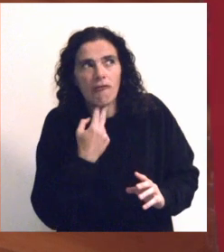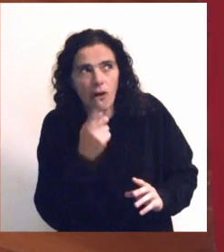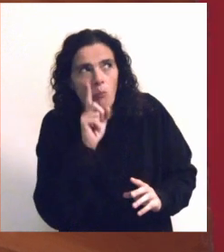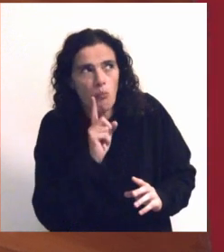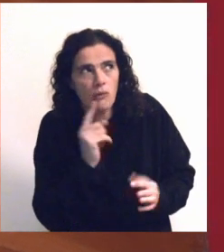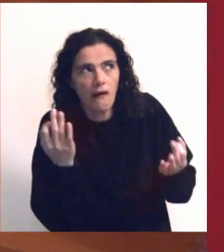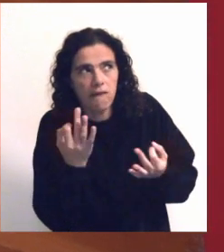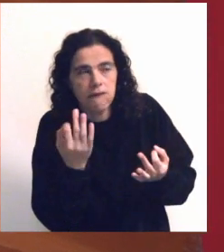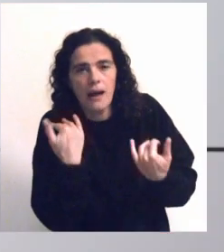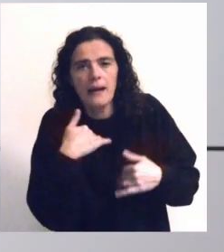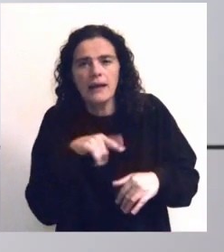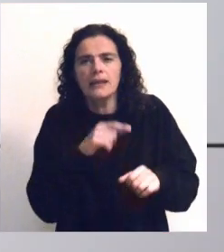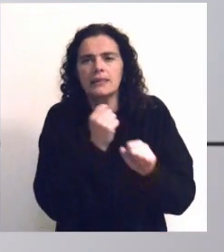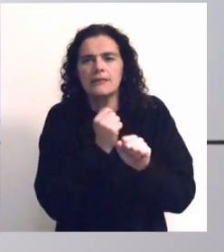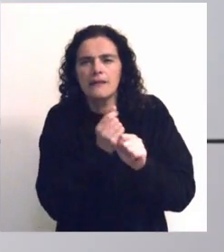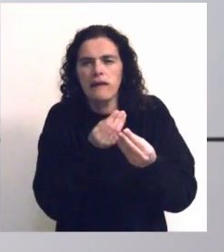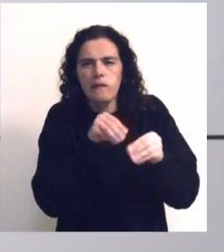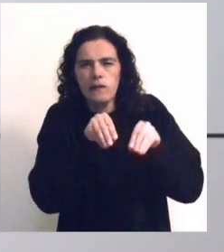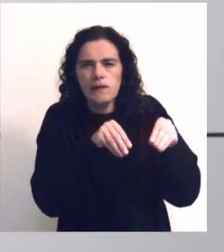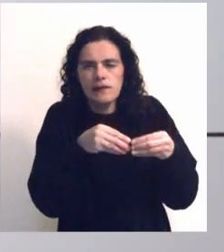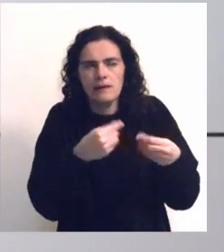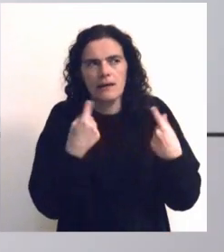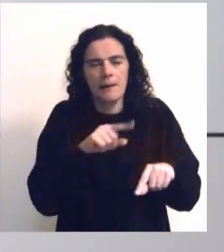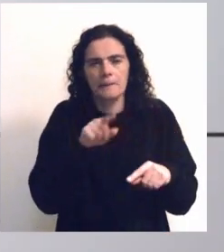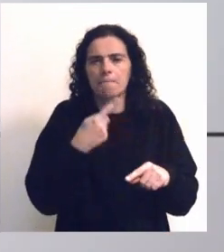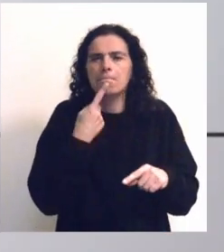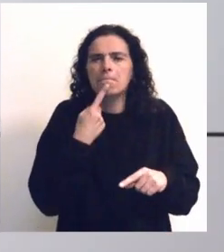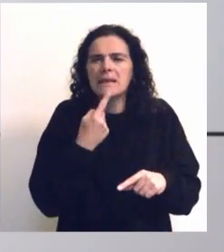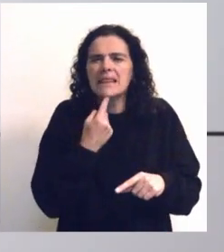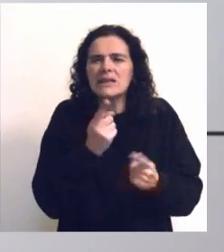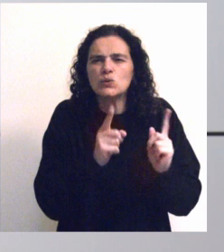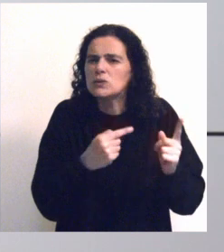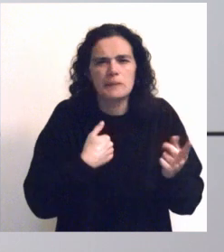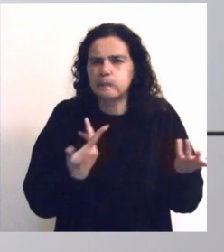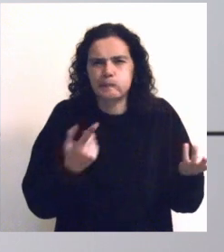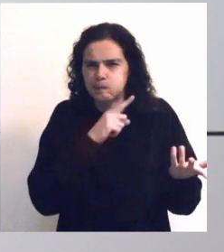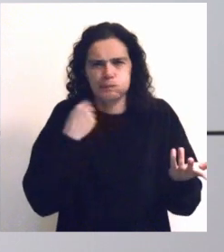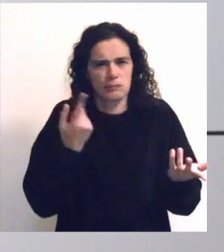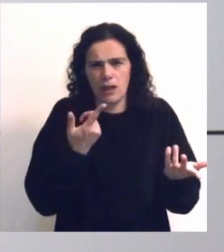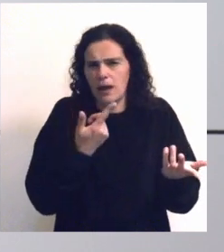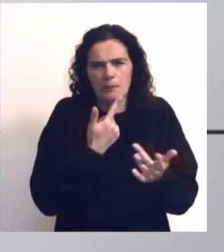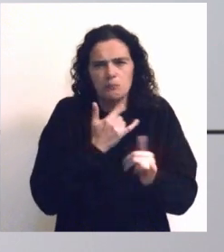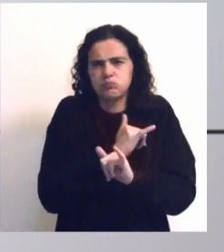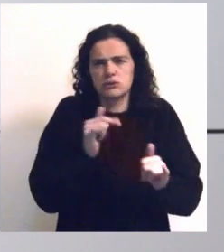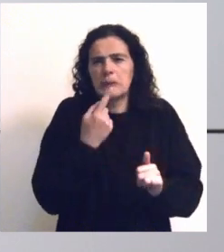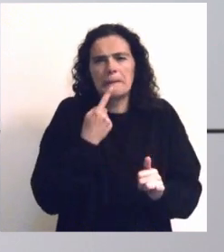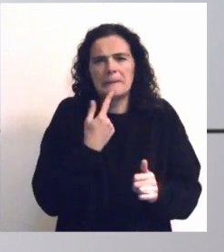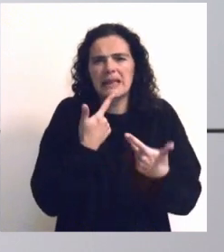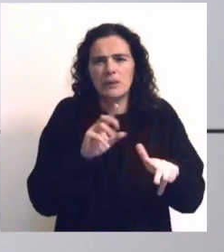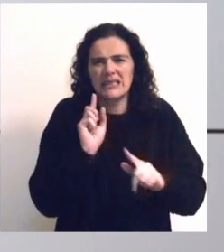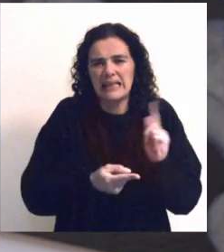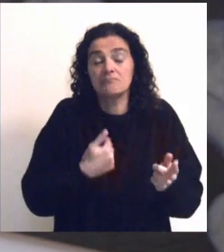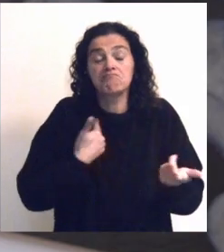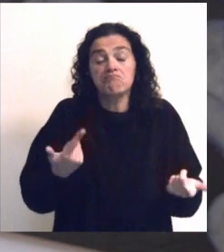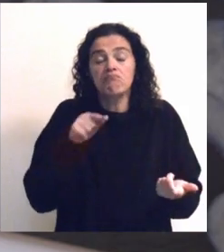percebe-se que se trata de uma voz feminina que é trabalhada, deixando-se perceber exatamente aquilo que ela diz. É absolutamente imperceptível a